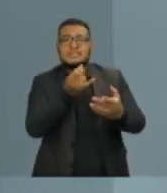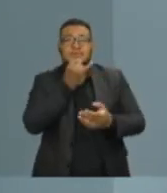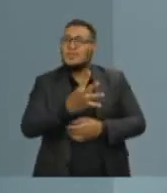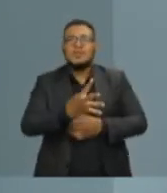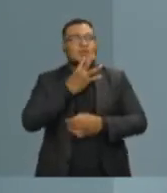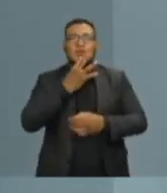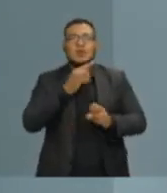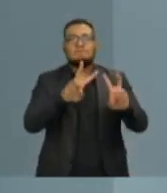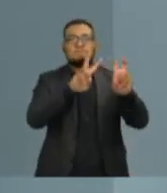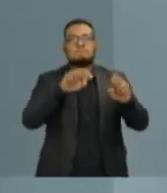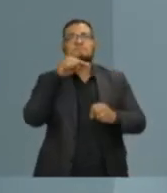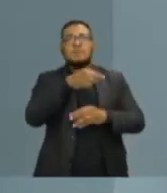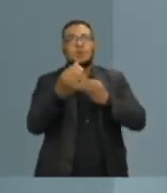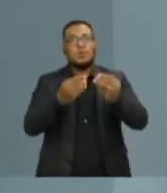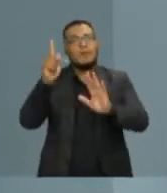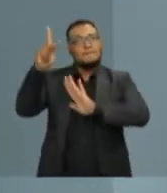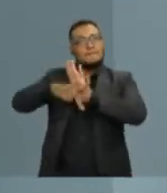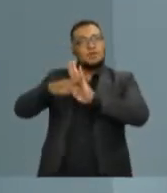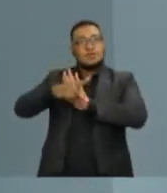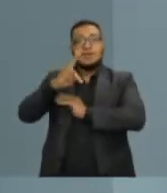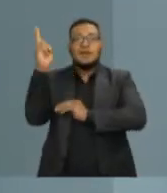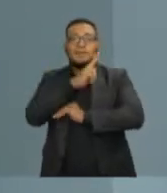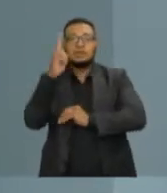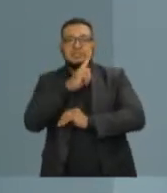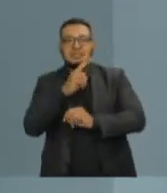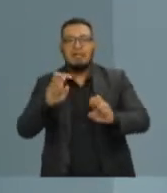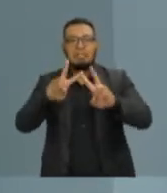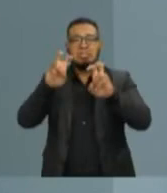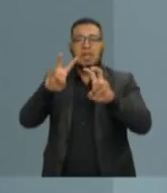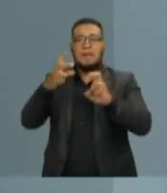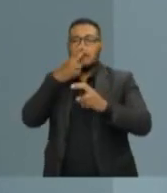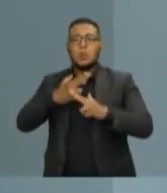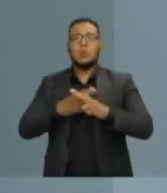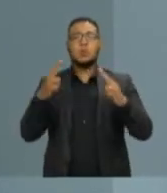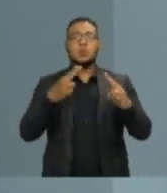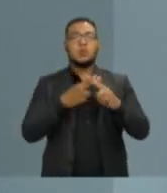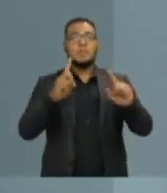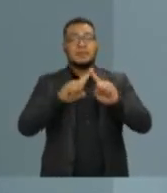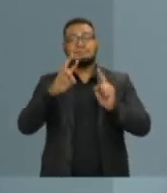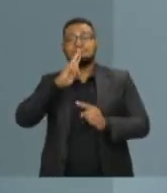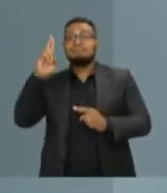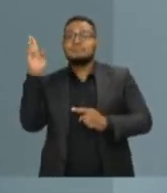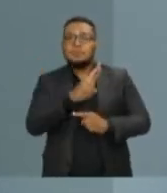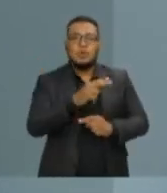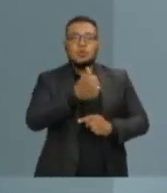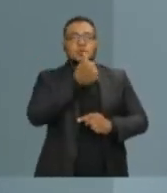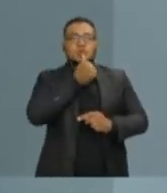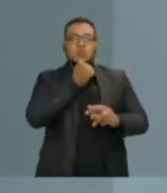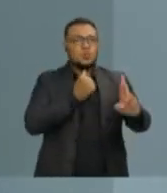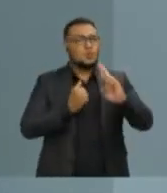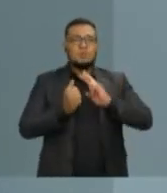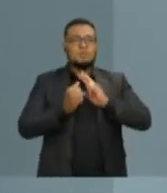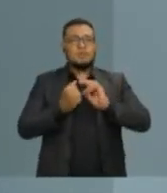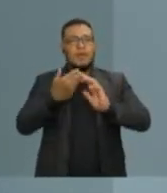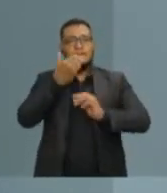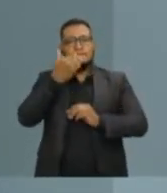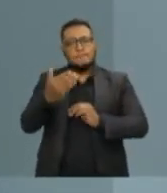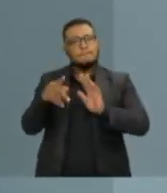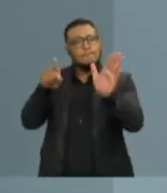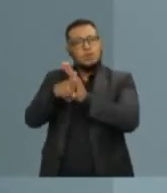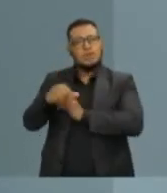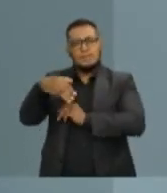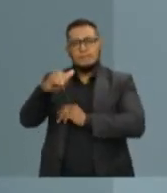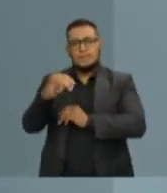programa de crédito emergencial, fugiu ao tema, mas não respondeu efetivamente o que foi perguntado. Eu perguntei sobre o programa de microcrédito, que já